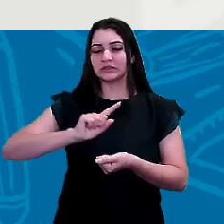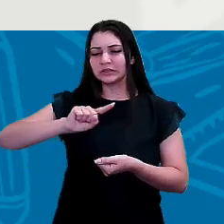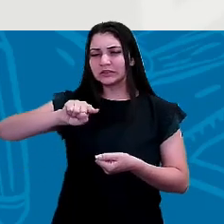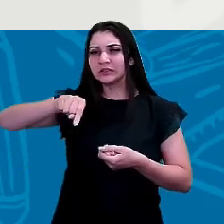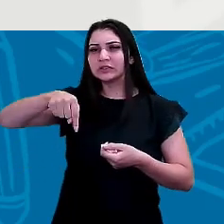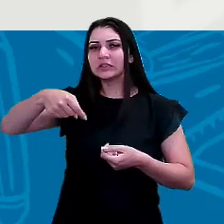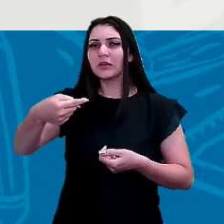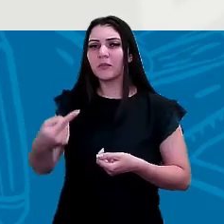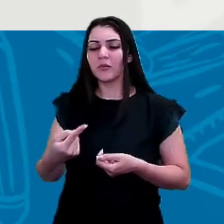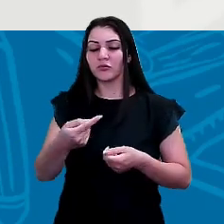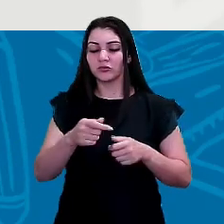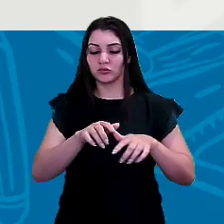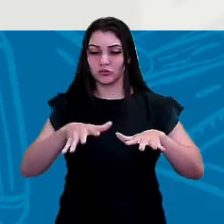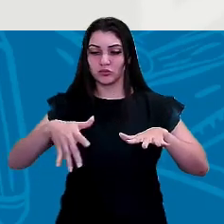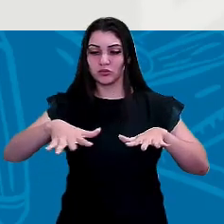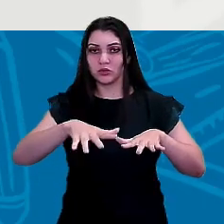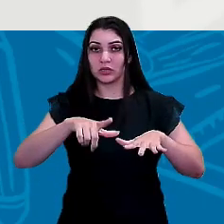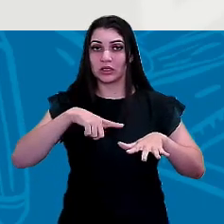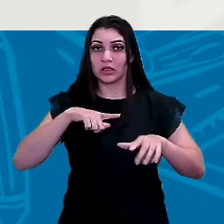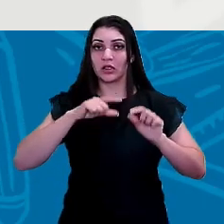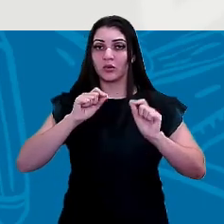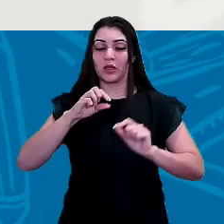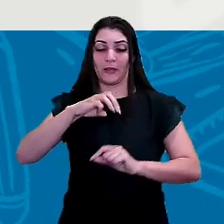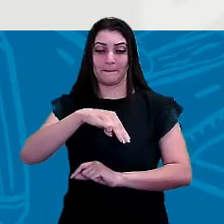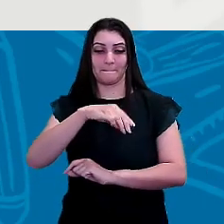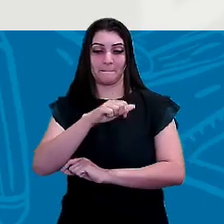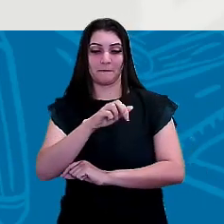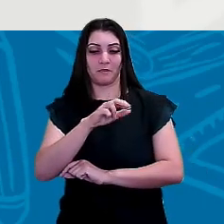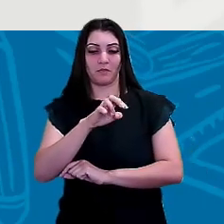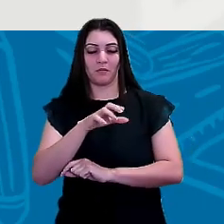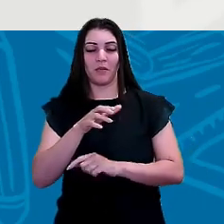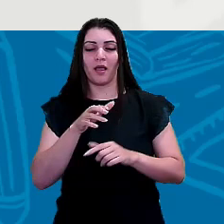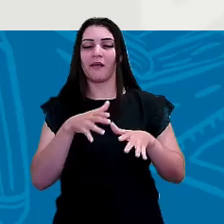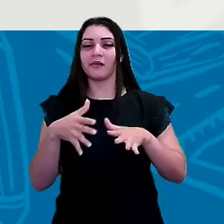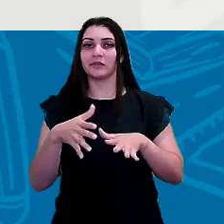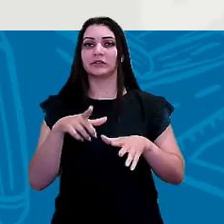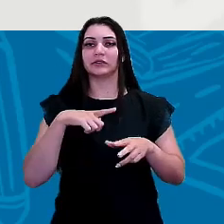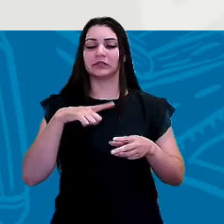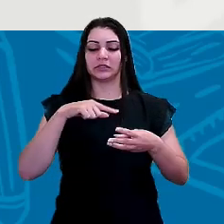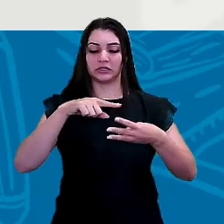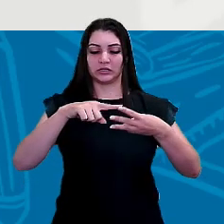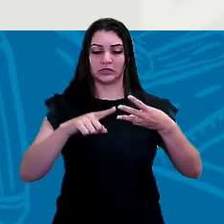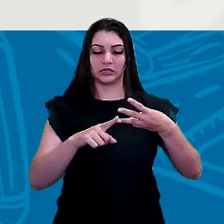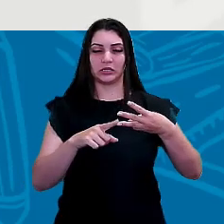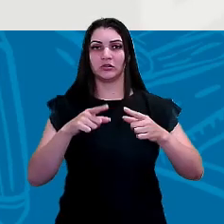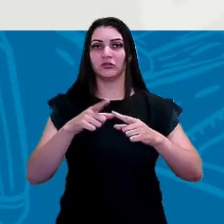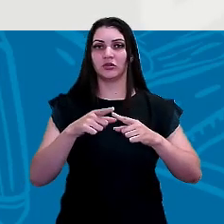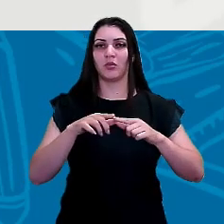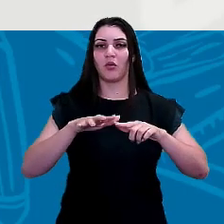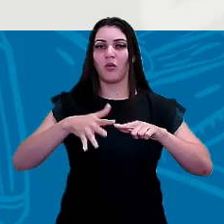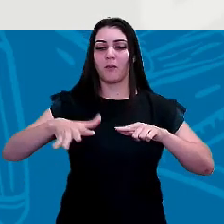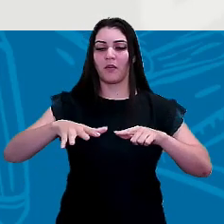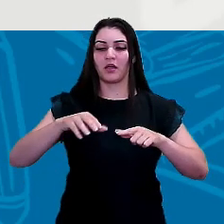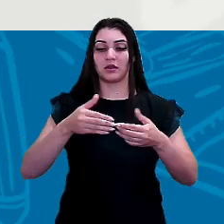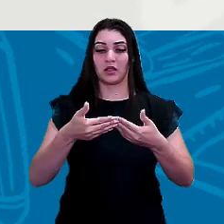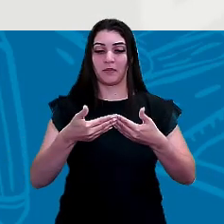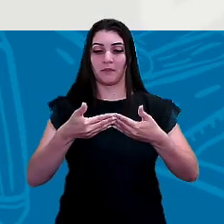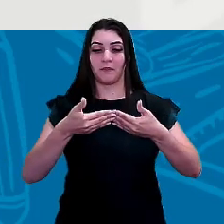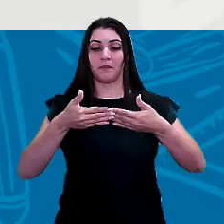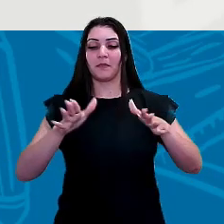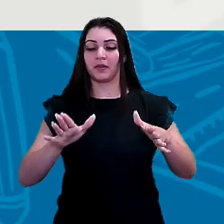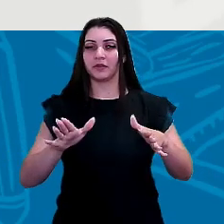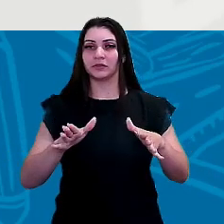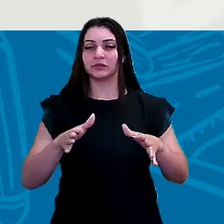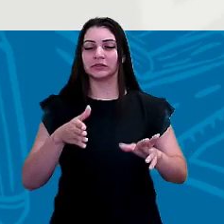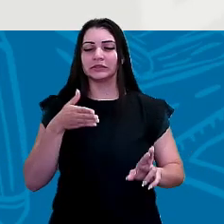oceanos, nós temos os mares, né? Que a gente vai dividir em três tipos, né? Os mares abertos ou costeiros, que